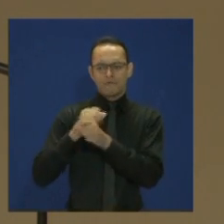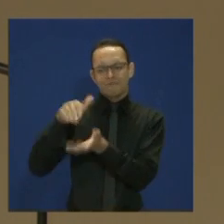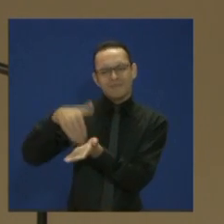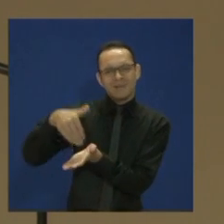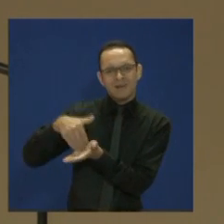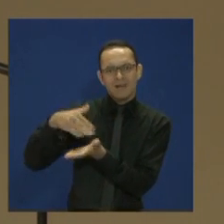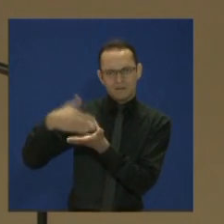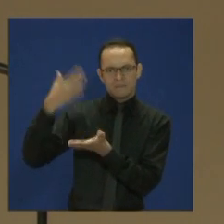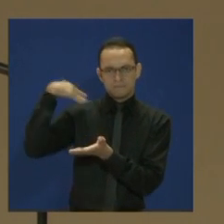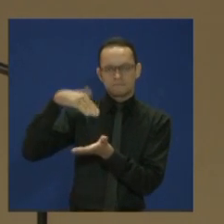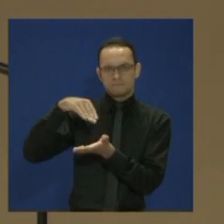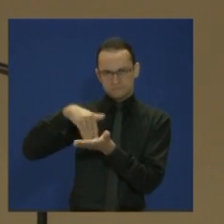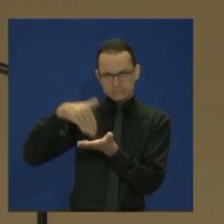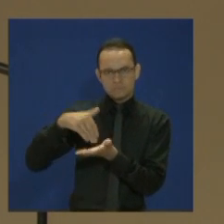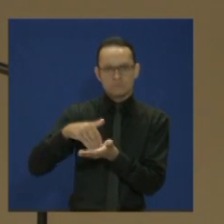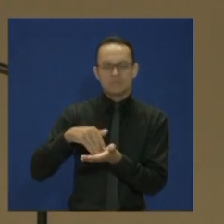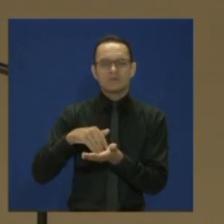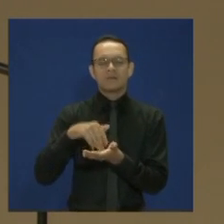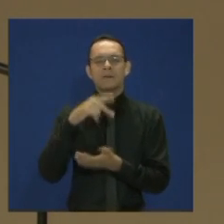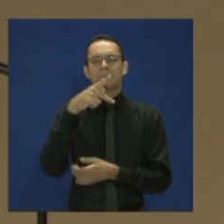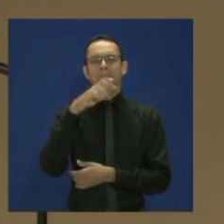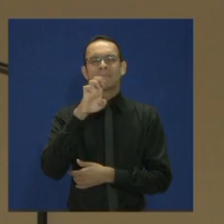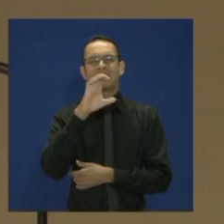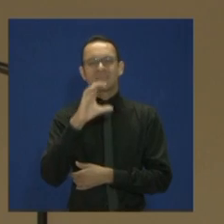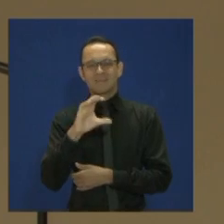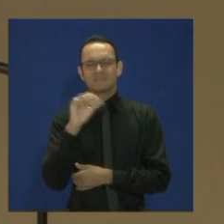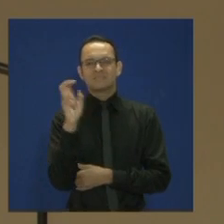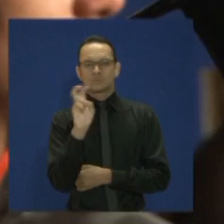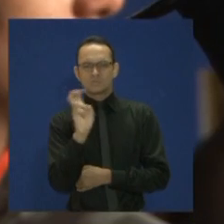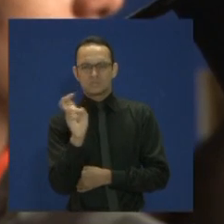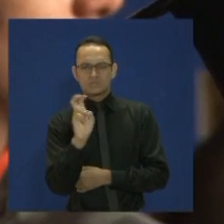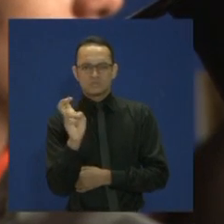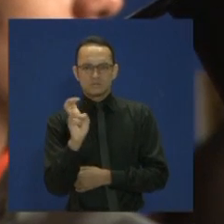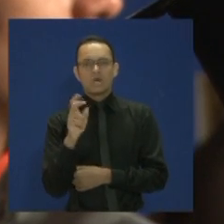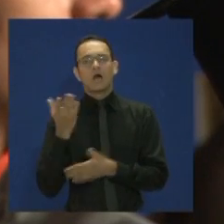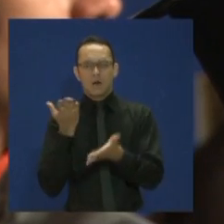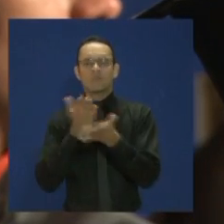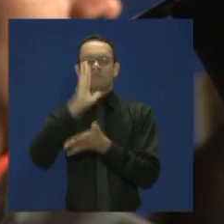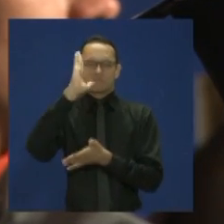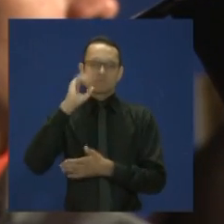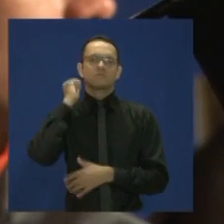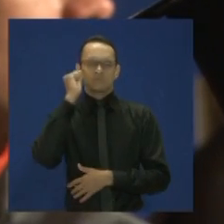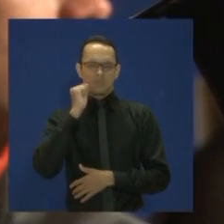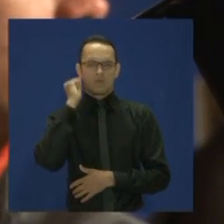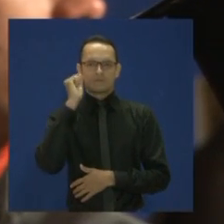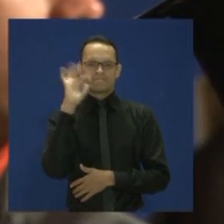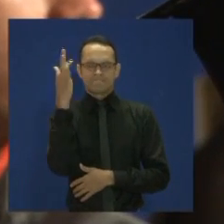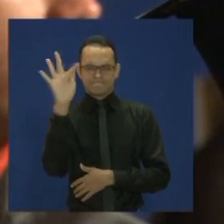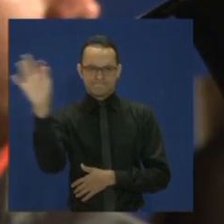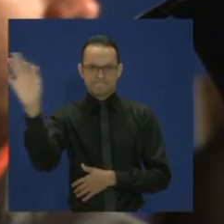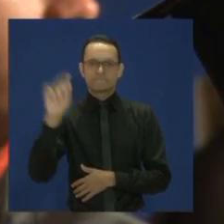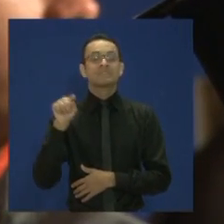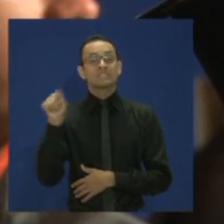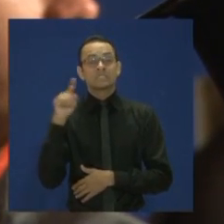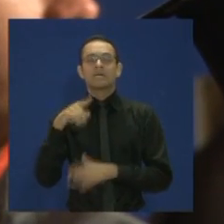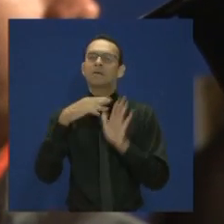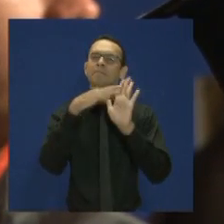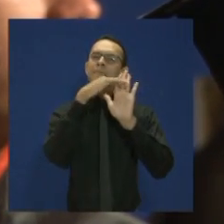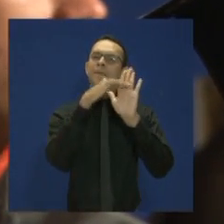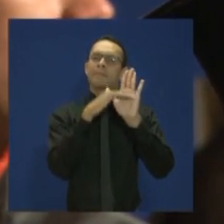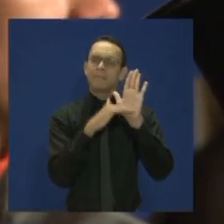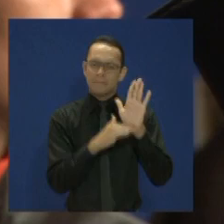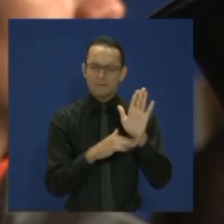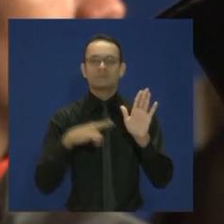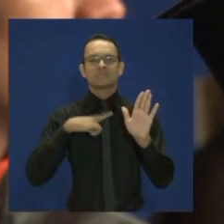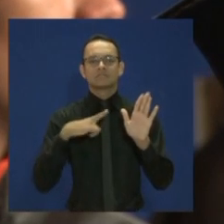no país, a PEC 55, aprovada pelo Senado Federal, estabeleceu um teto para as despesas da